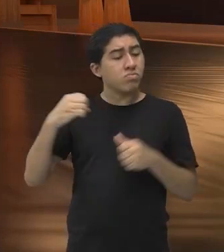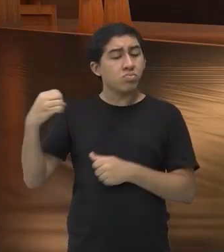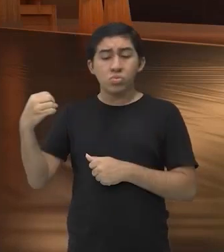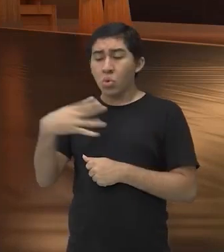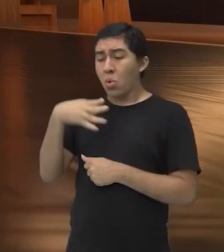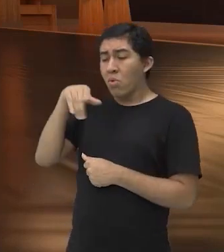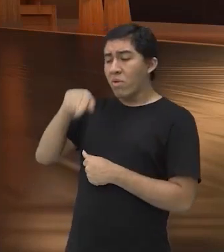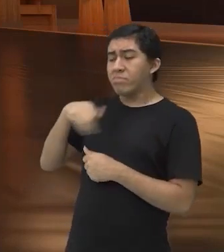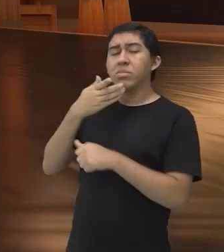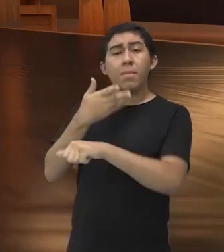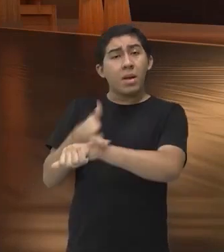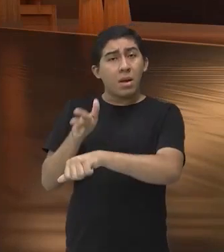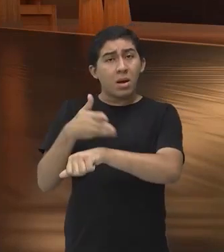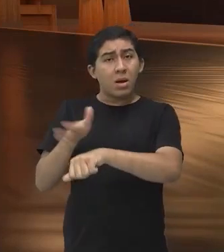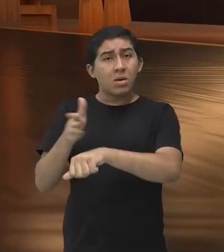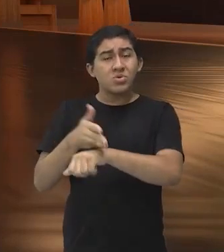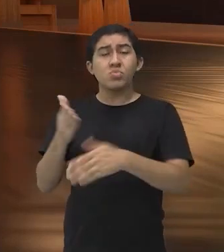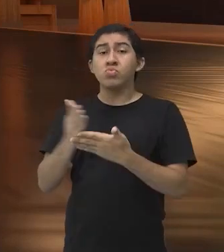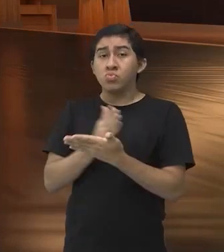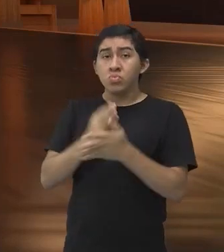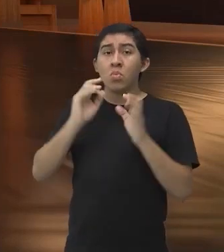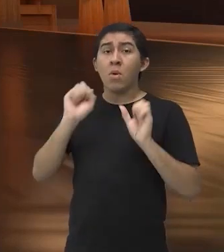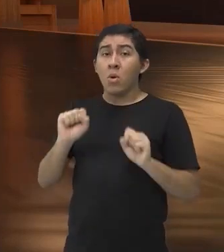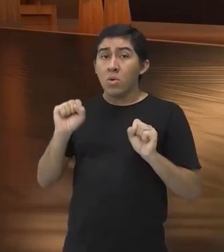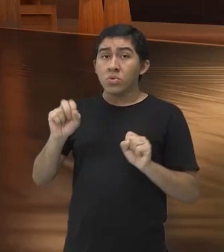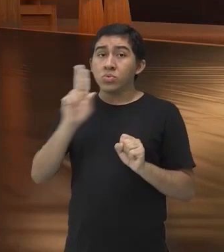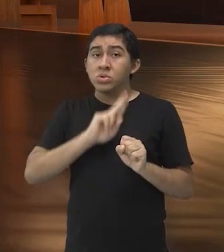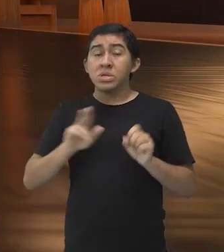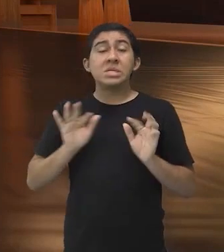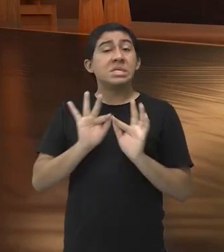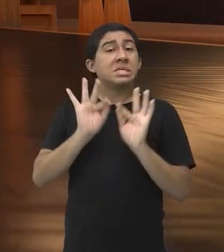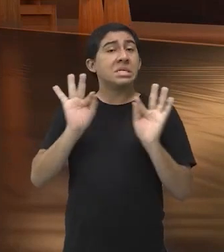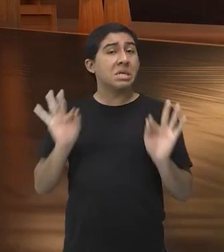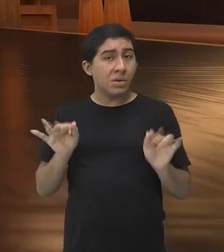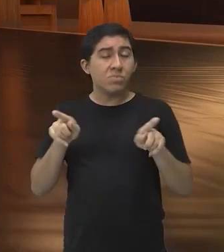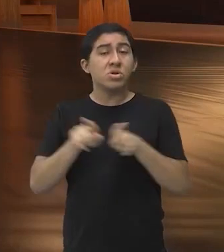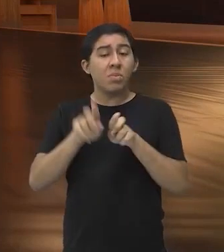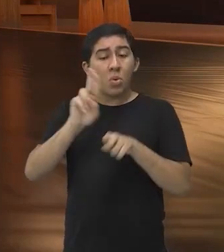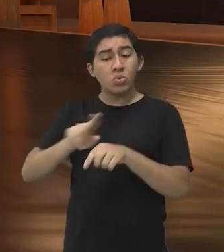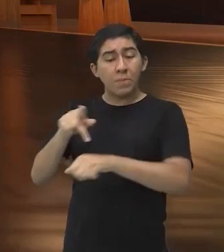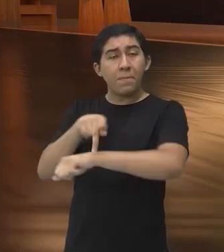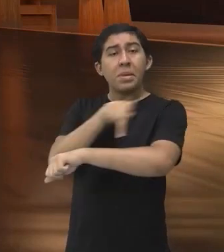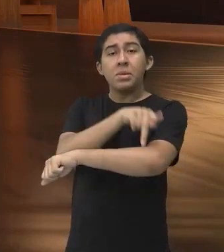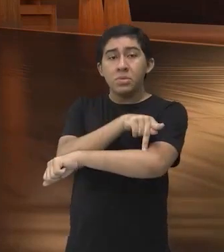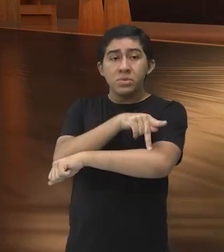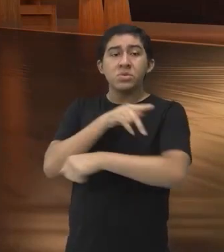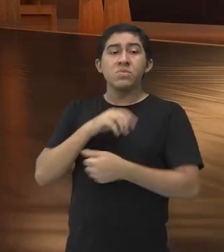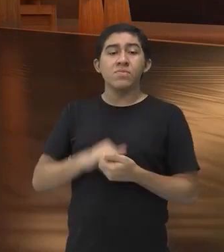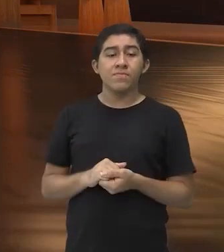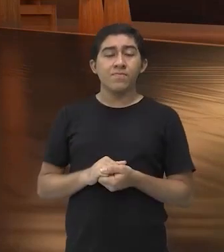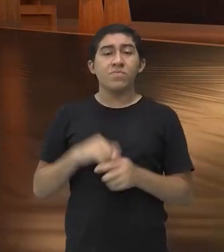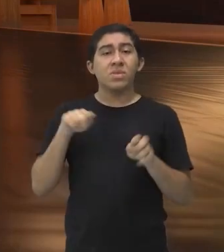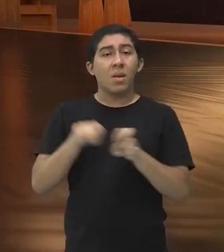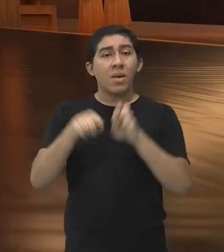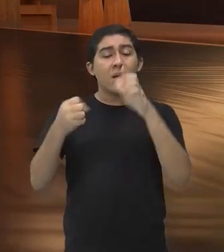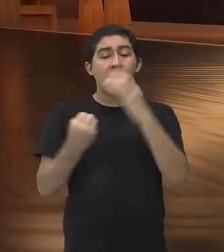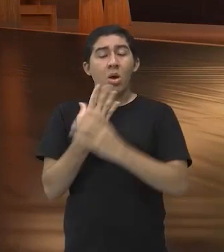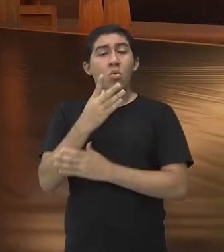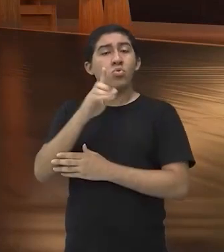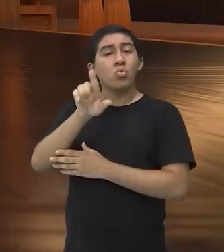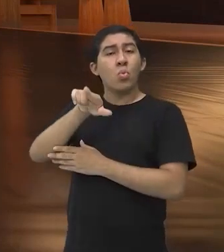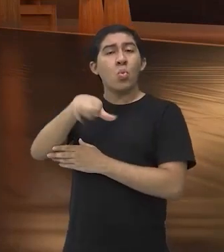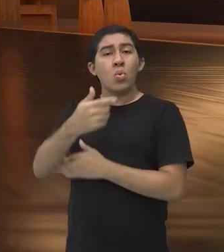mais treinável, algo que vai poder ser aplicado ali de forma mais pedagógica, e aí ele cria uma outra arte